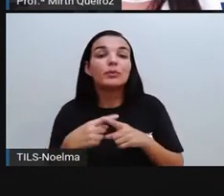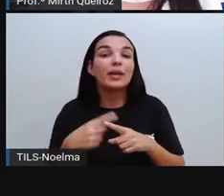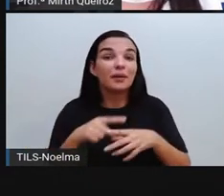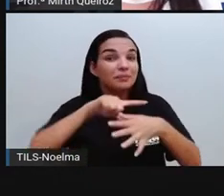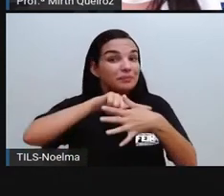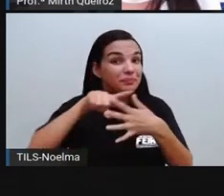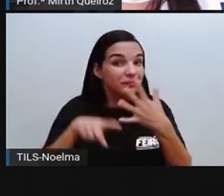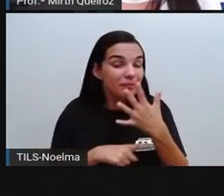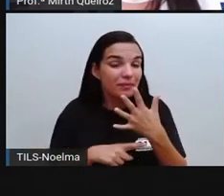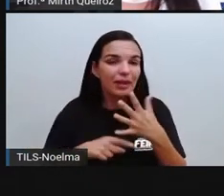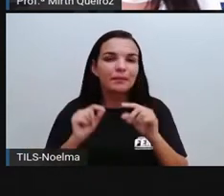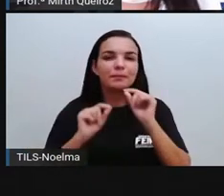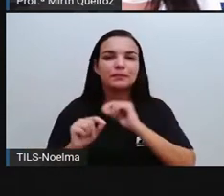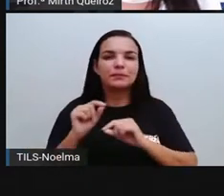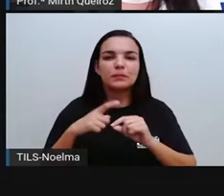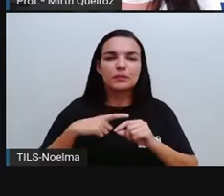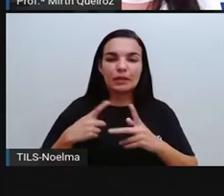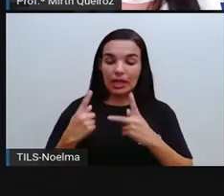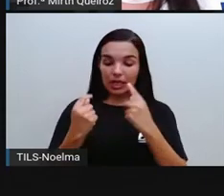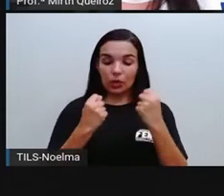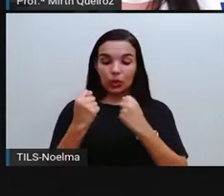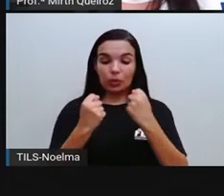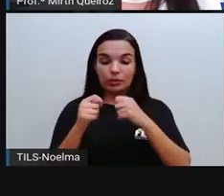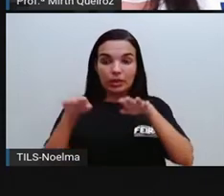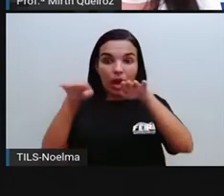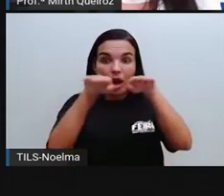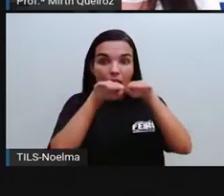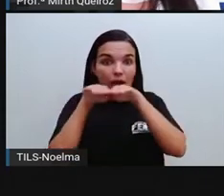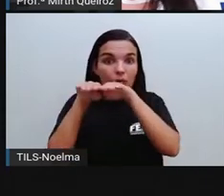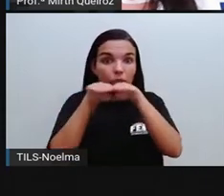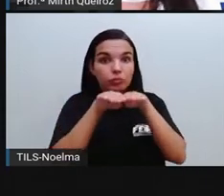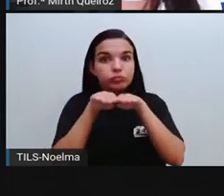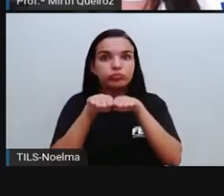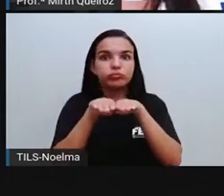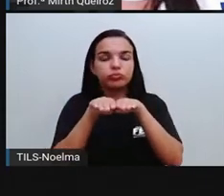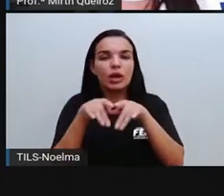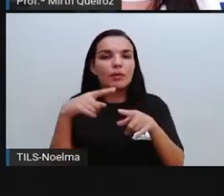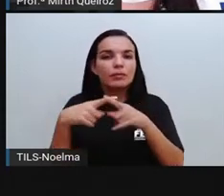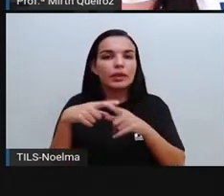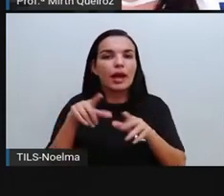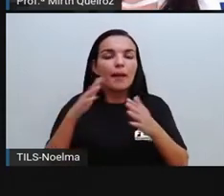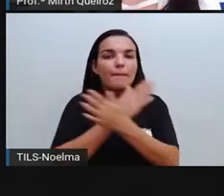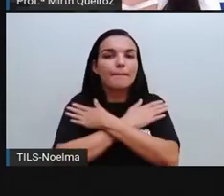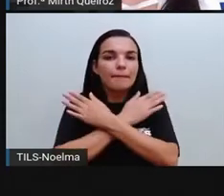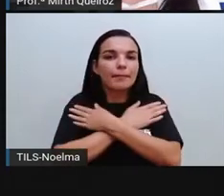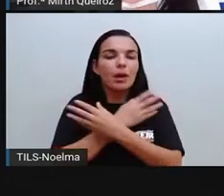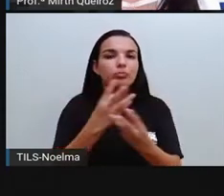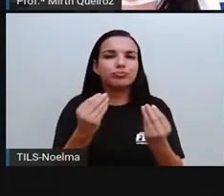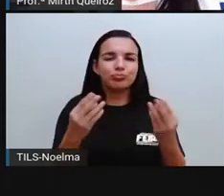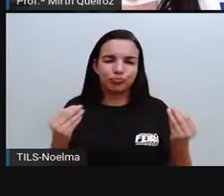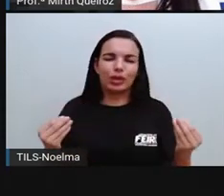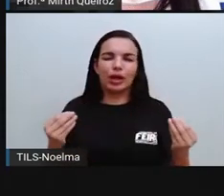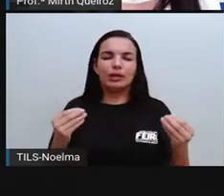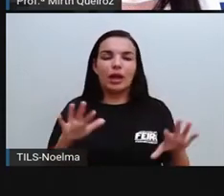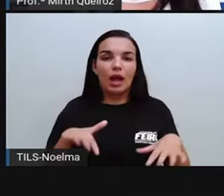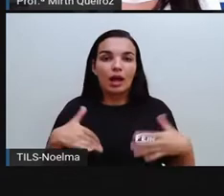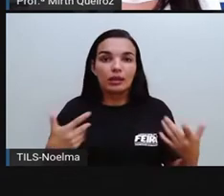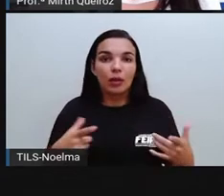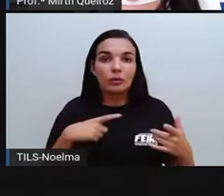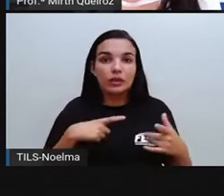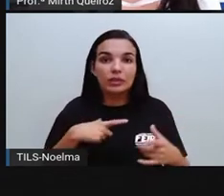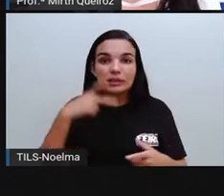A consequência da estagnação econômica e do aumento do desemprego na região. A região atraiu tanta gente, por conta